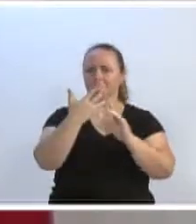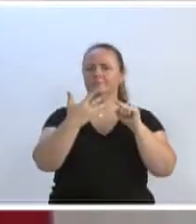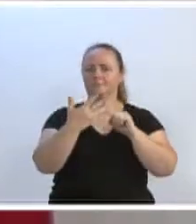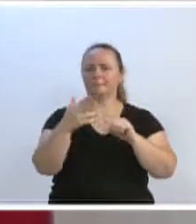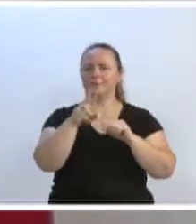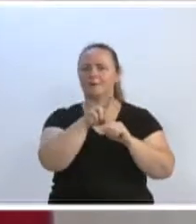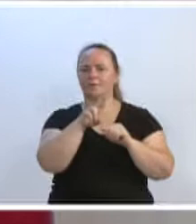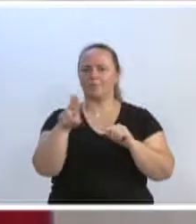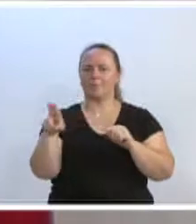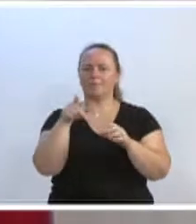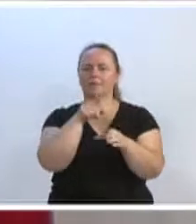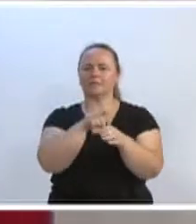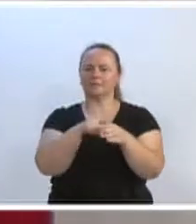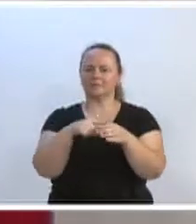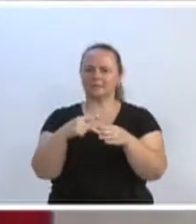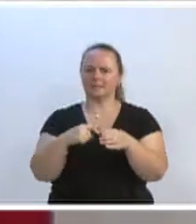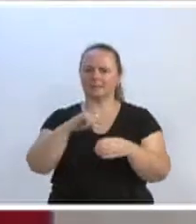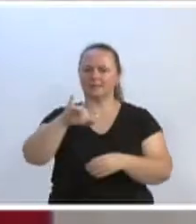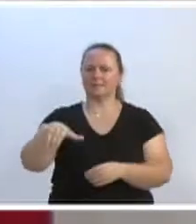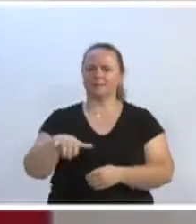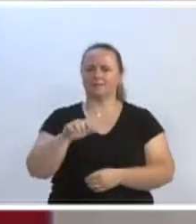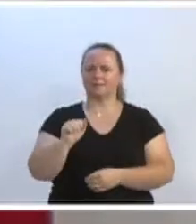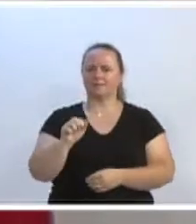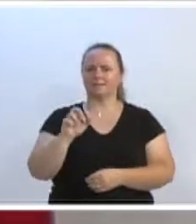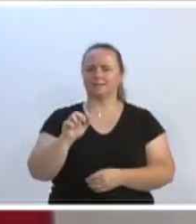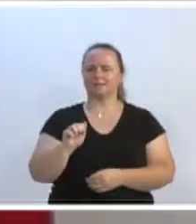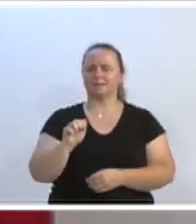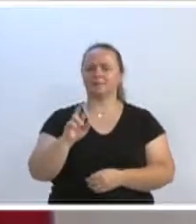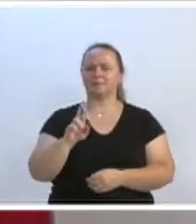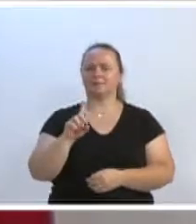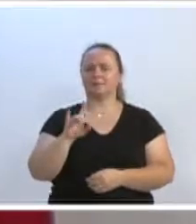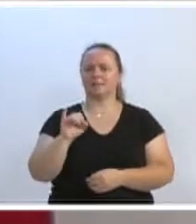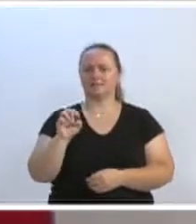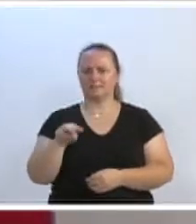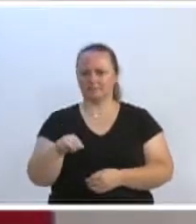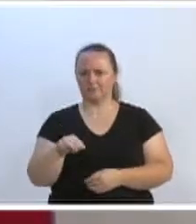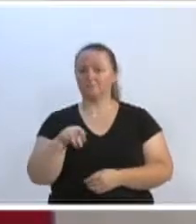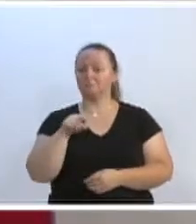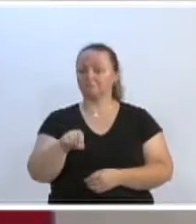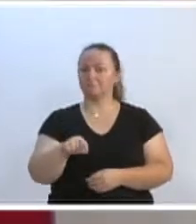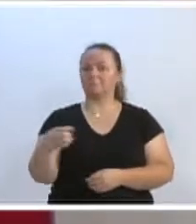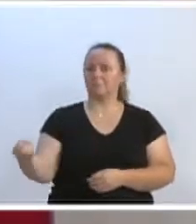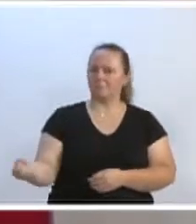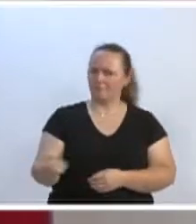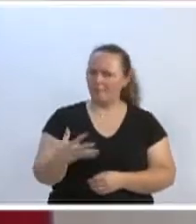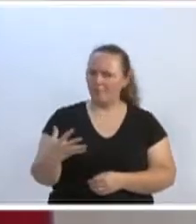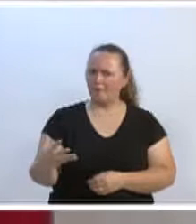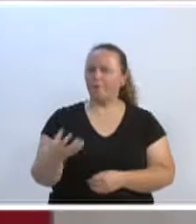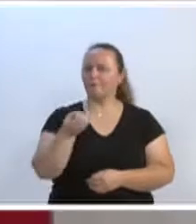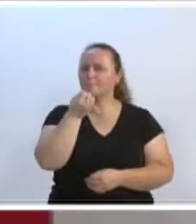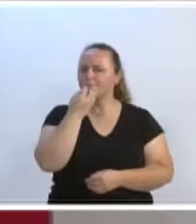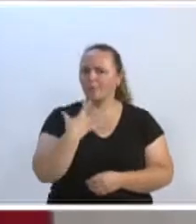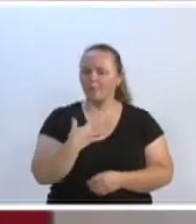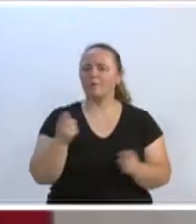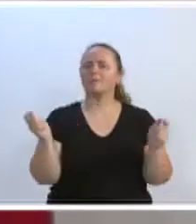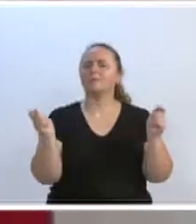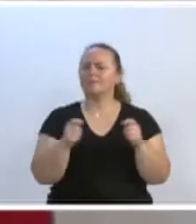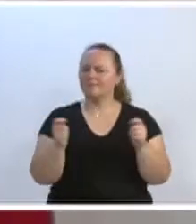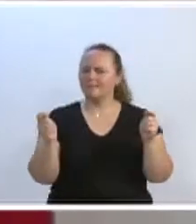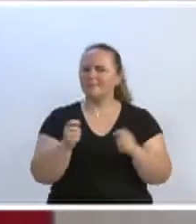Cidade Jardim. Acho que é um método eficiente, moderno, onde as pessoas vão poder